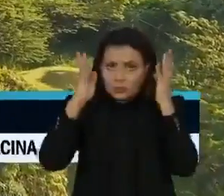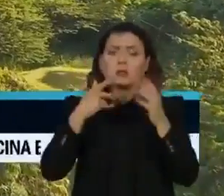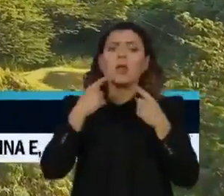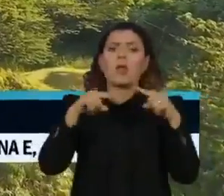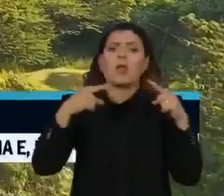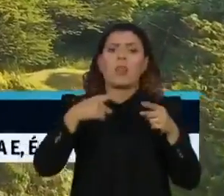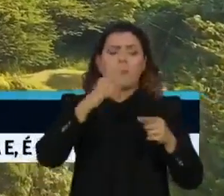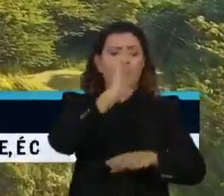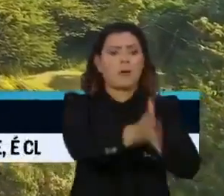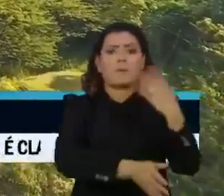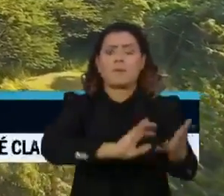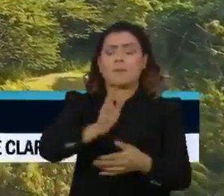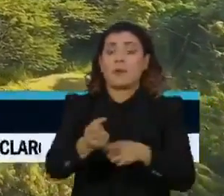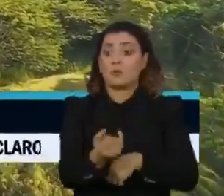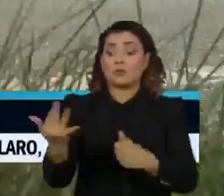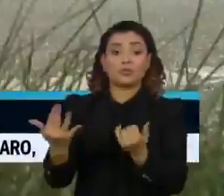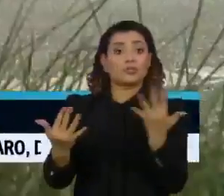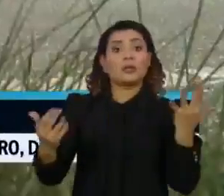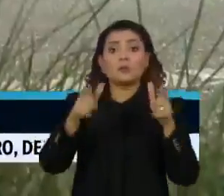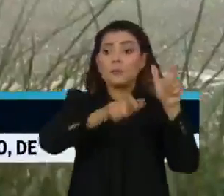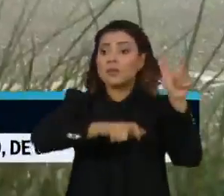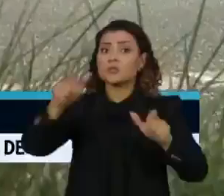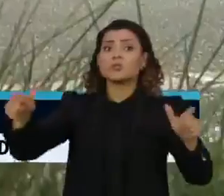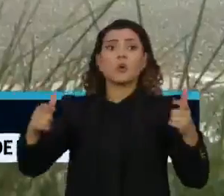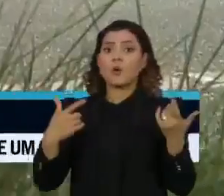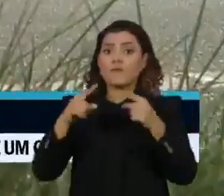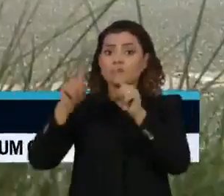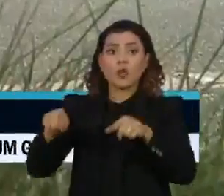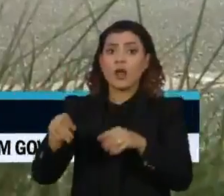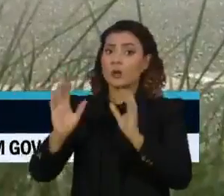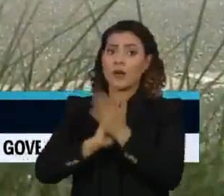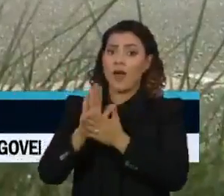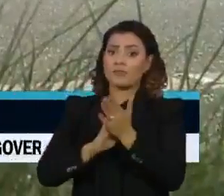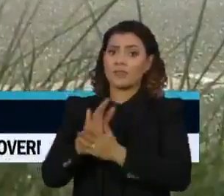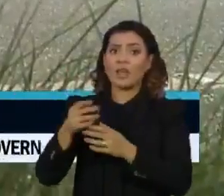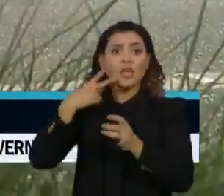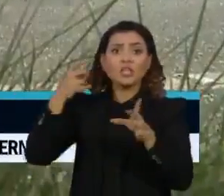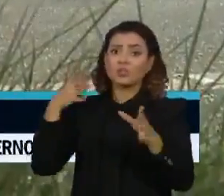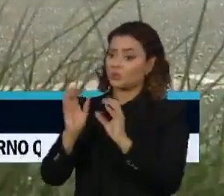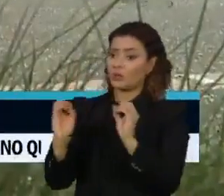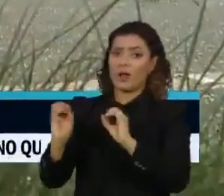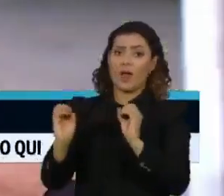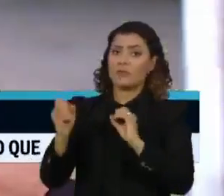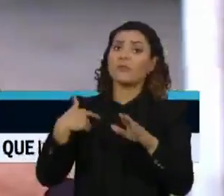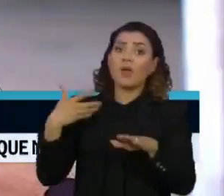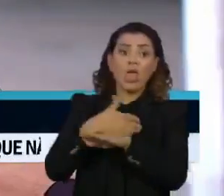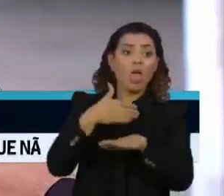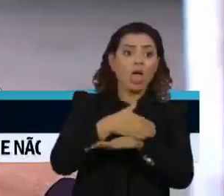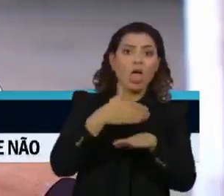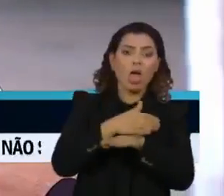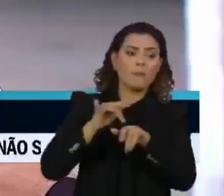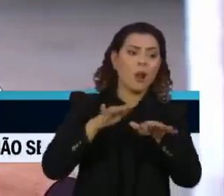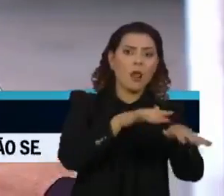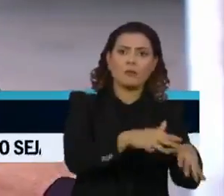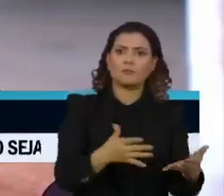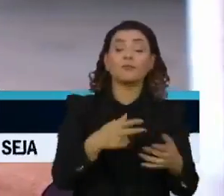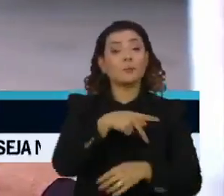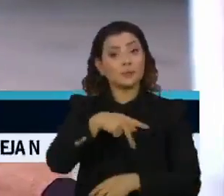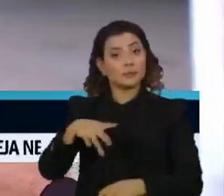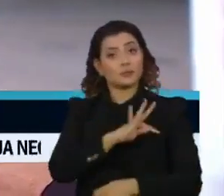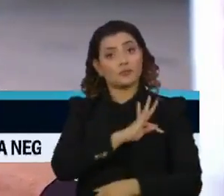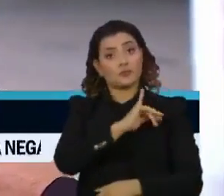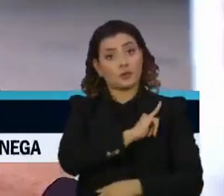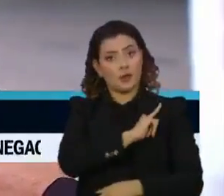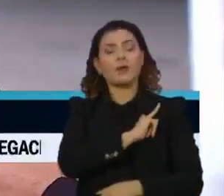provocado e do grande número de funcionários não índios que vão frequentar o território. O presidente da FUNAI,